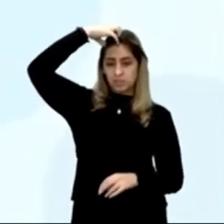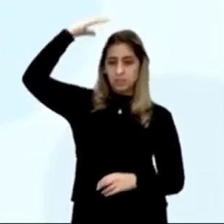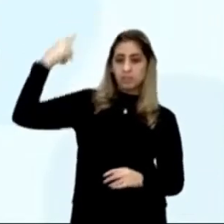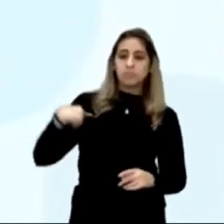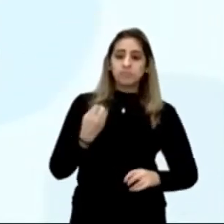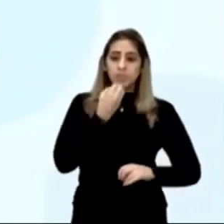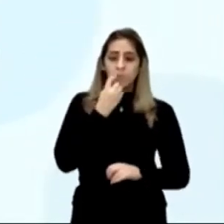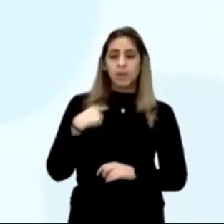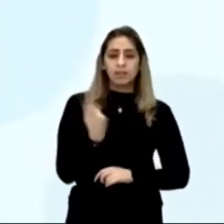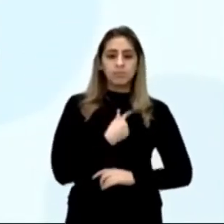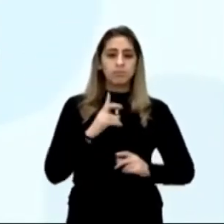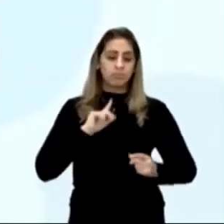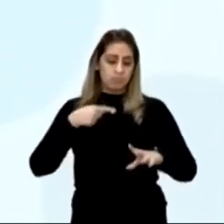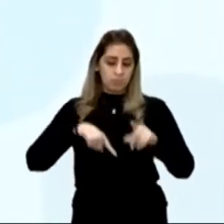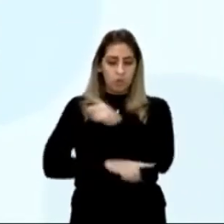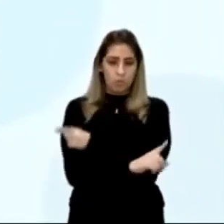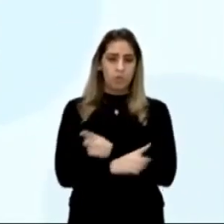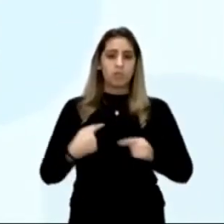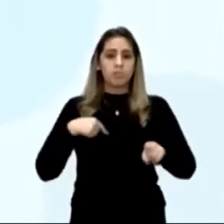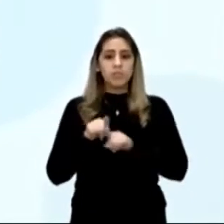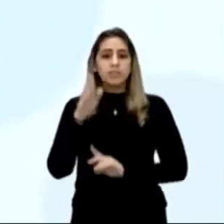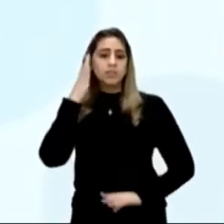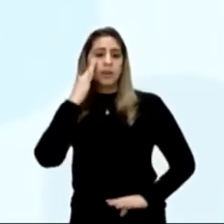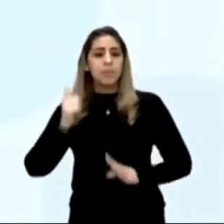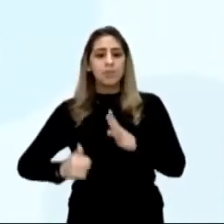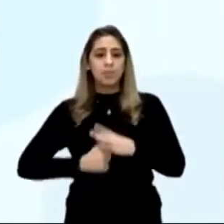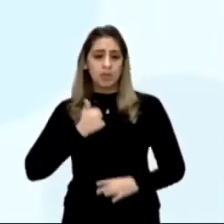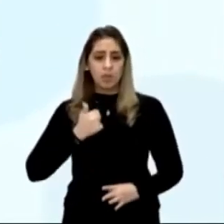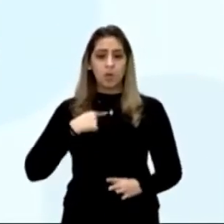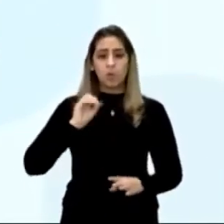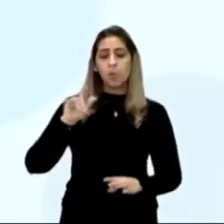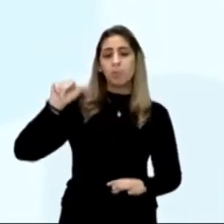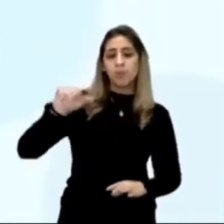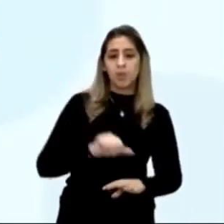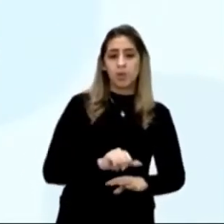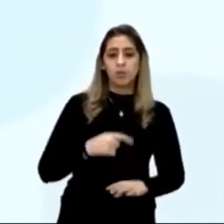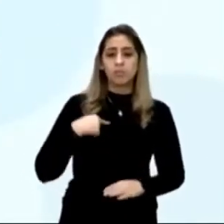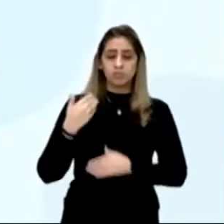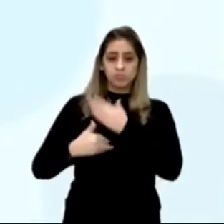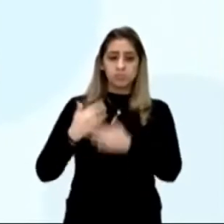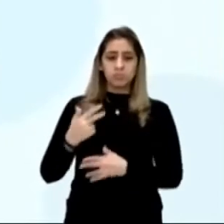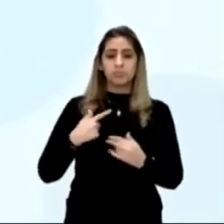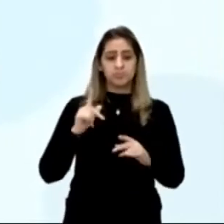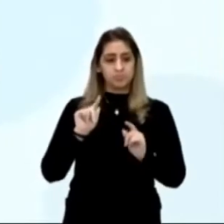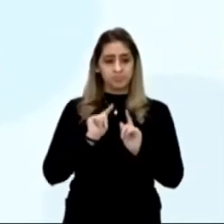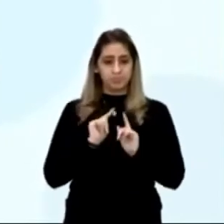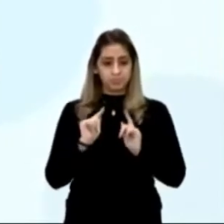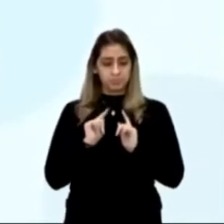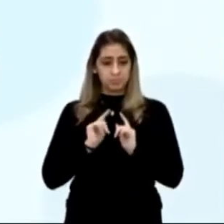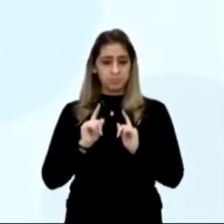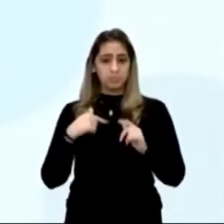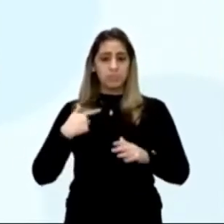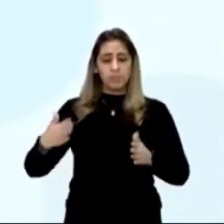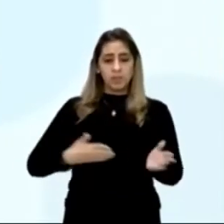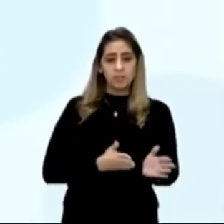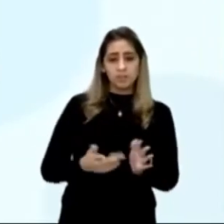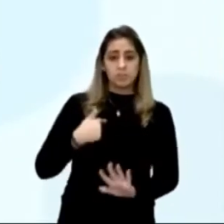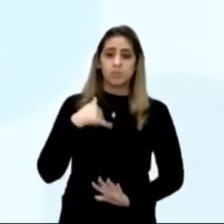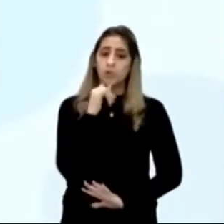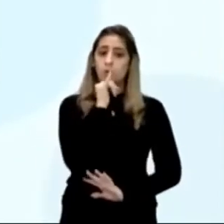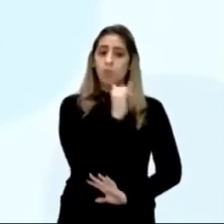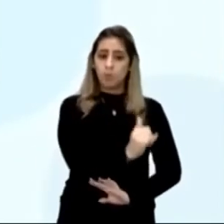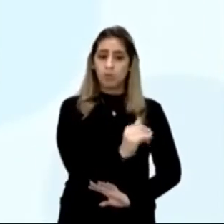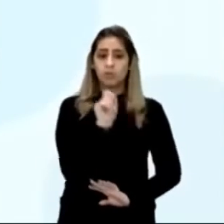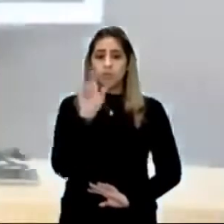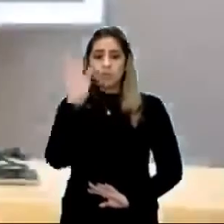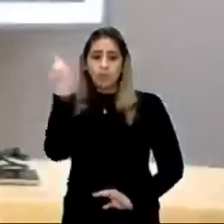para o bem, contar e falar, ou saiba pior, que todos fazer, humildemente, ou seja, Vasca Minha, diz que vai contar, o